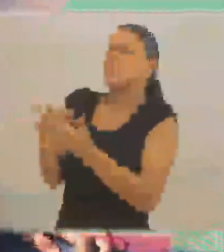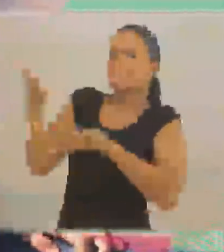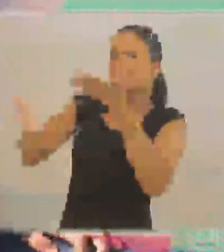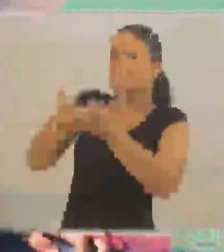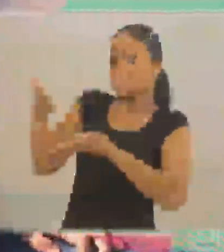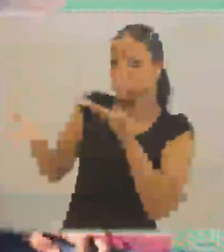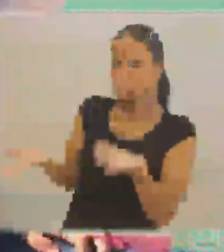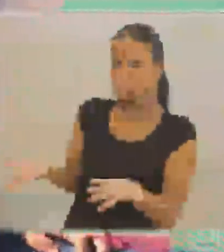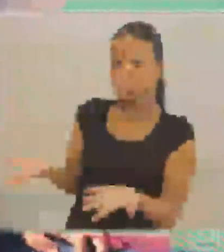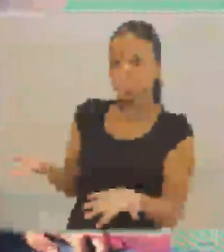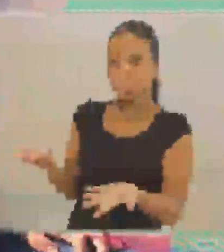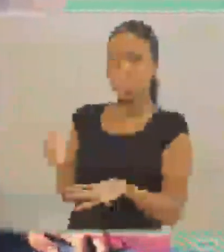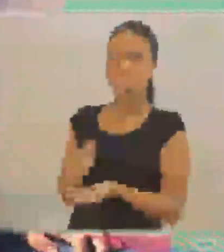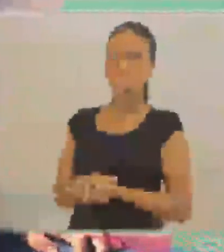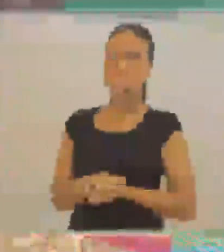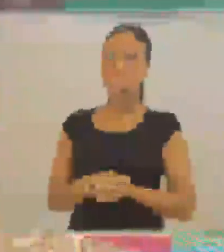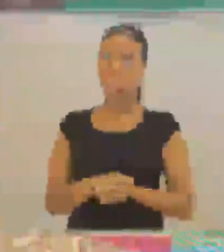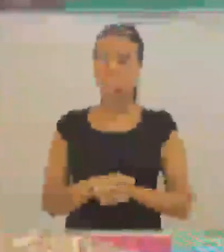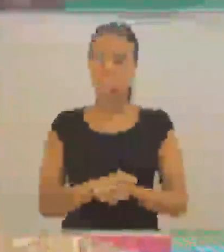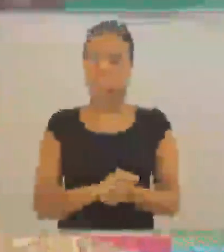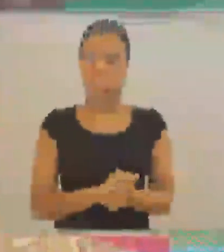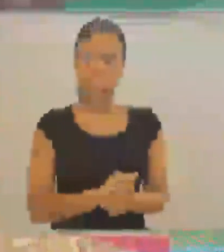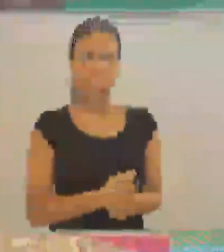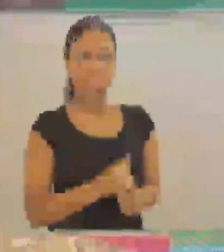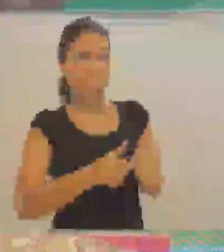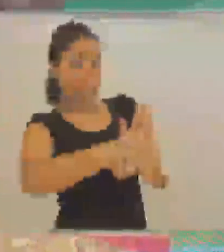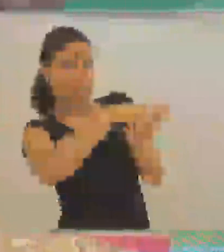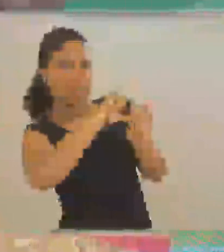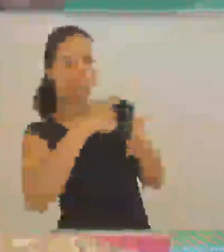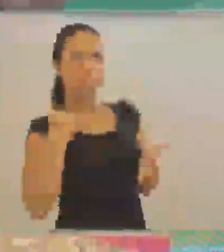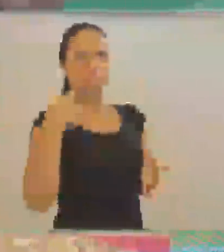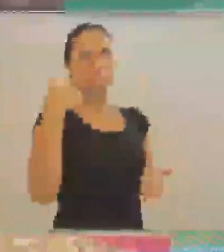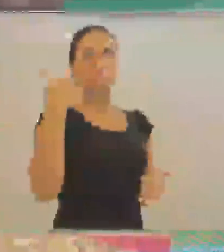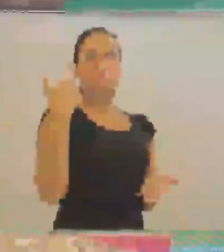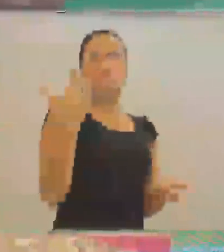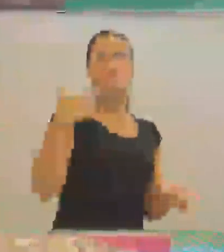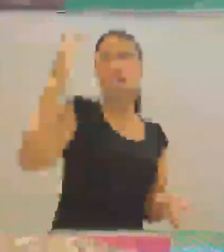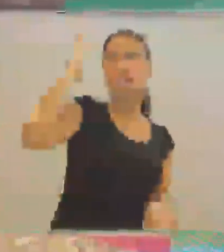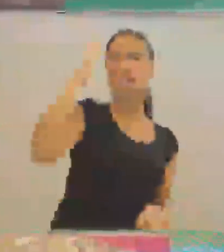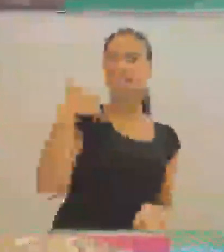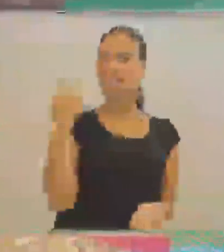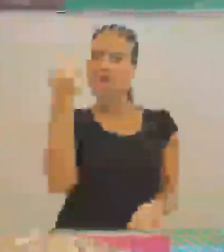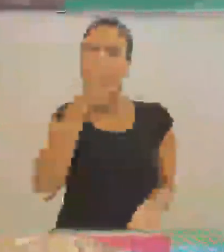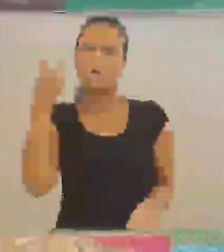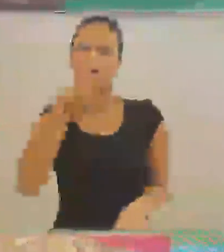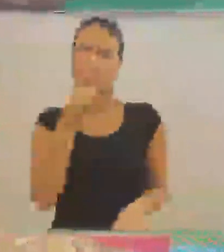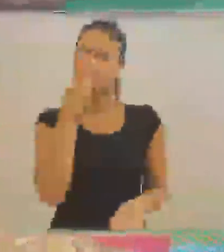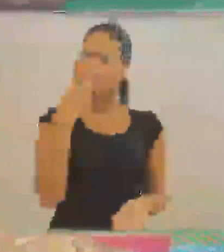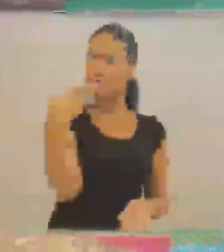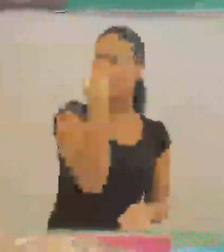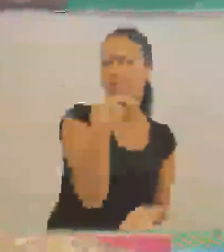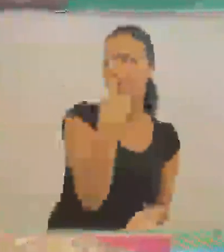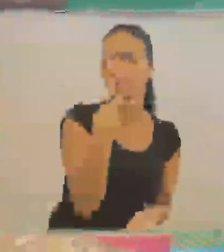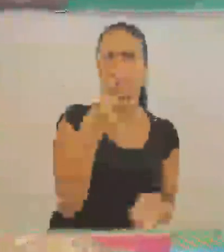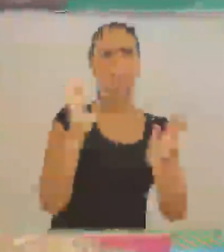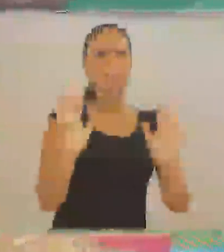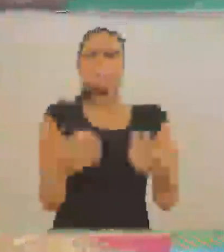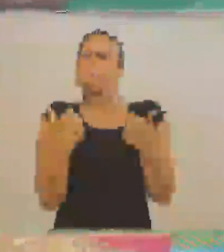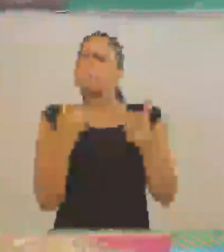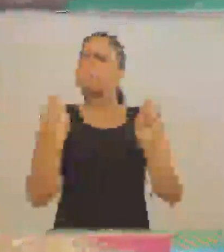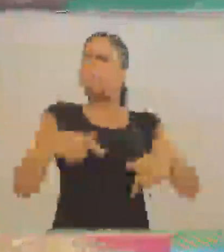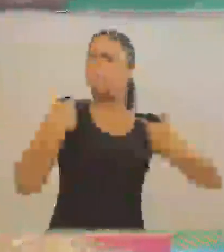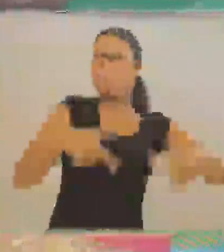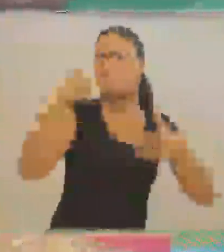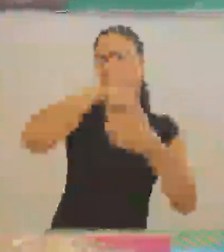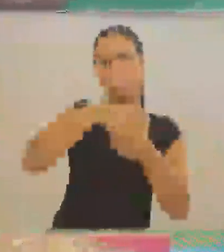Por que resolveu estudar a língua de sinais? Antes, eu achava que ser paralisada, ter uma boa leitura labial já era o